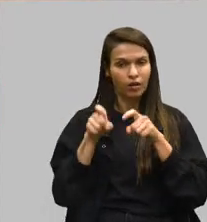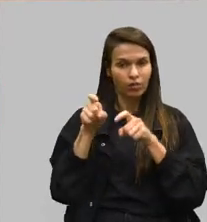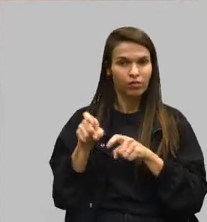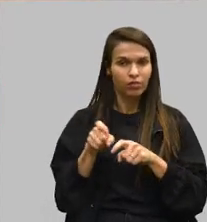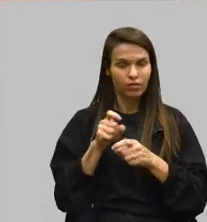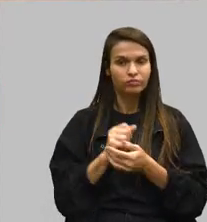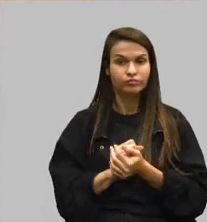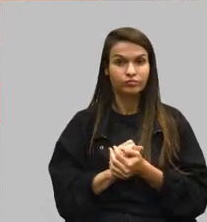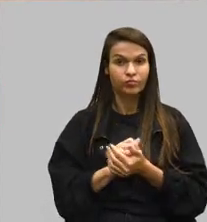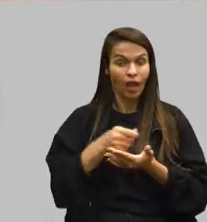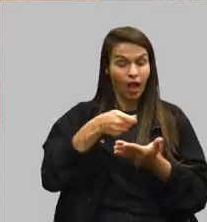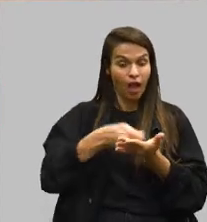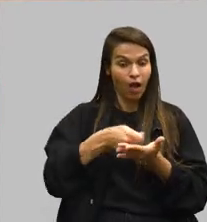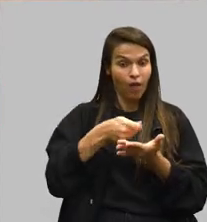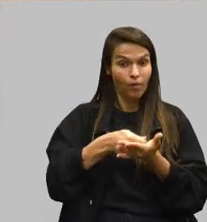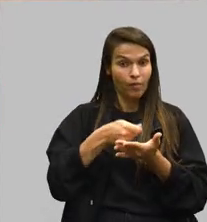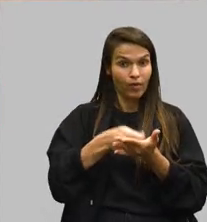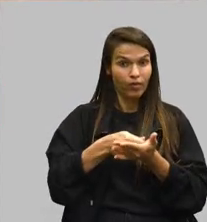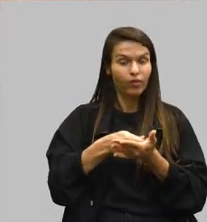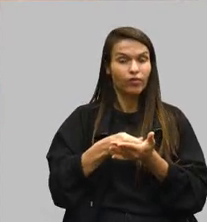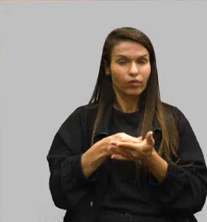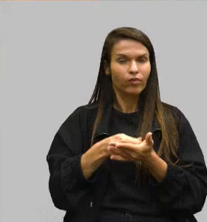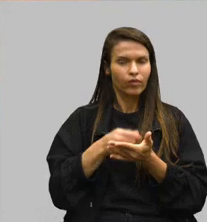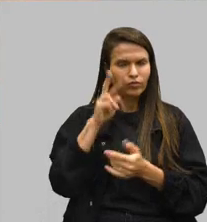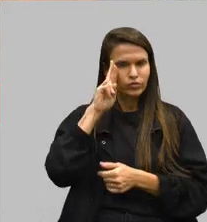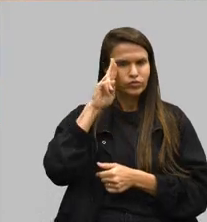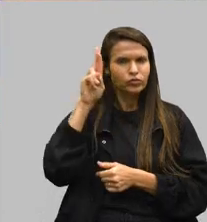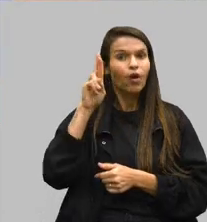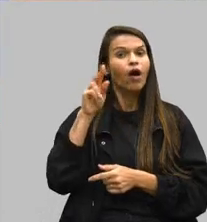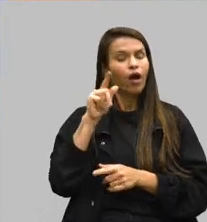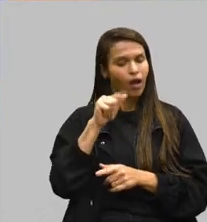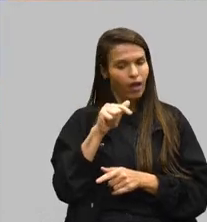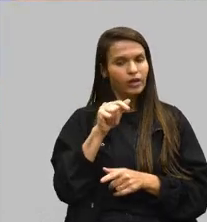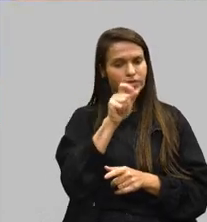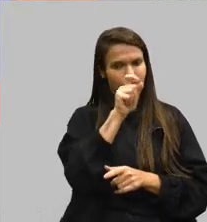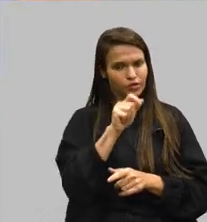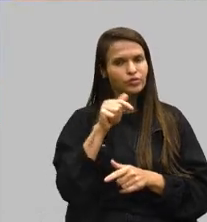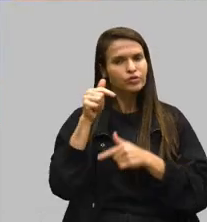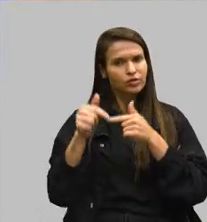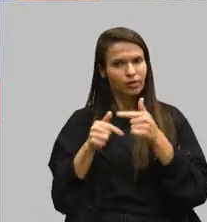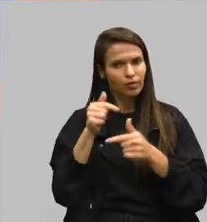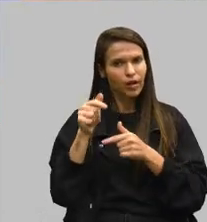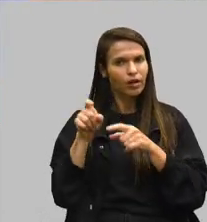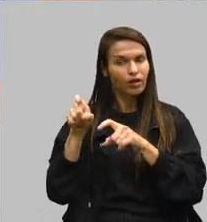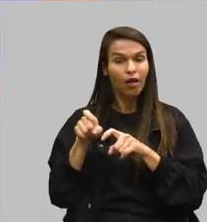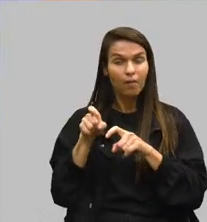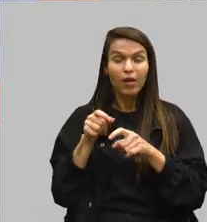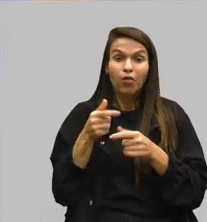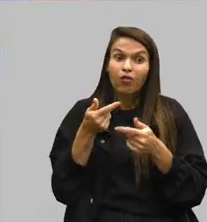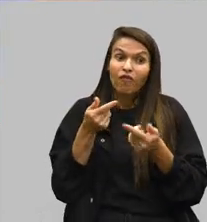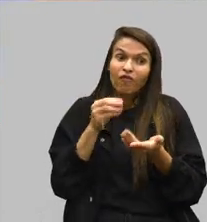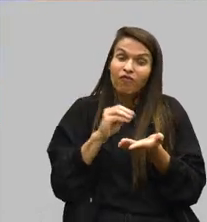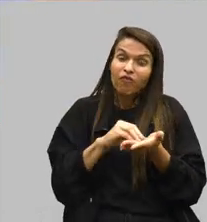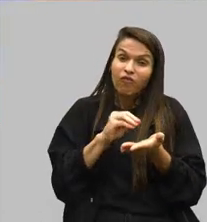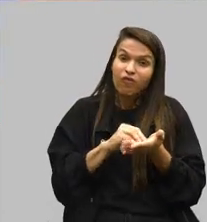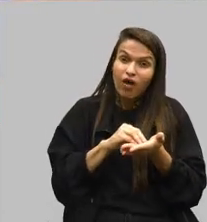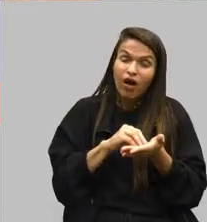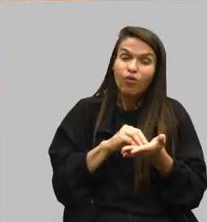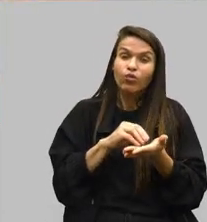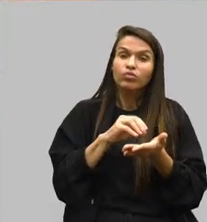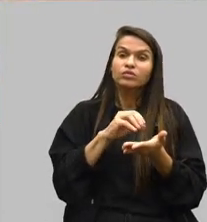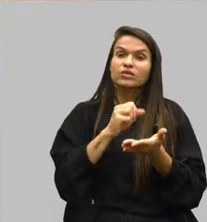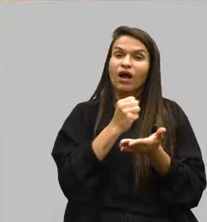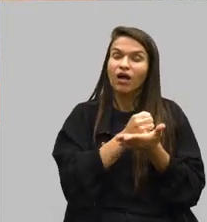a obrigação do produtor é a partir do momento que a pessoa está na lavoura. Agora, se ele está sem registro, a maioria